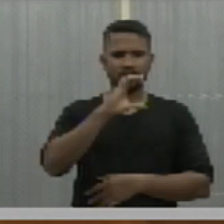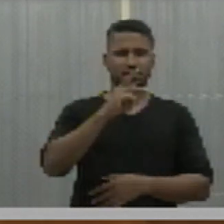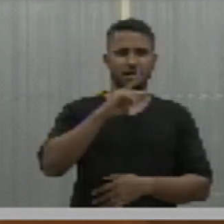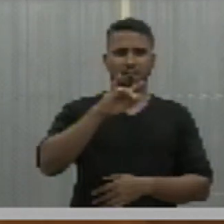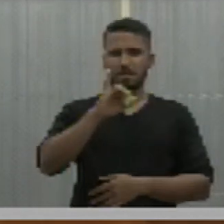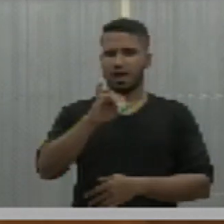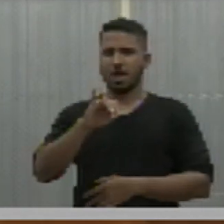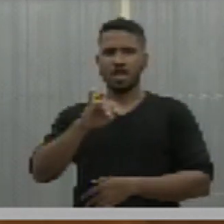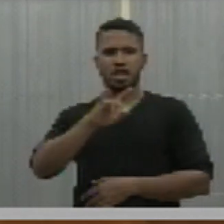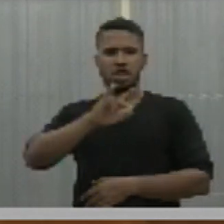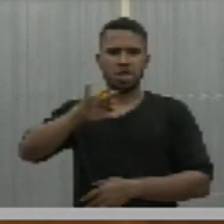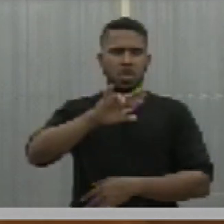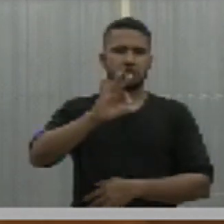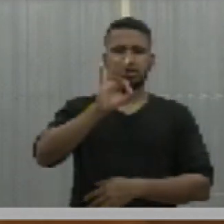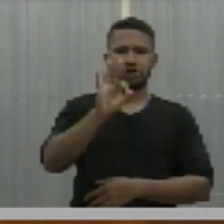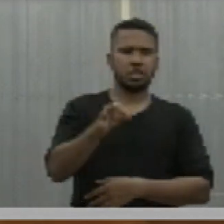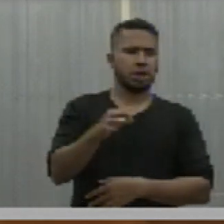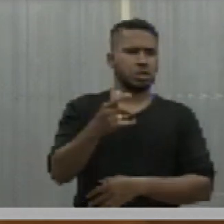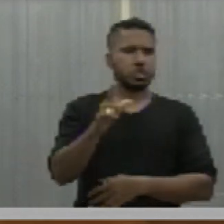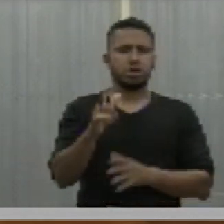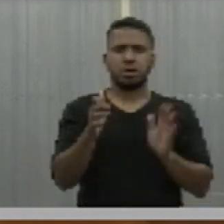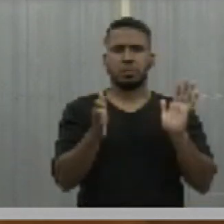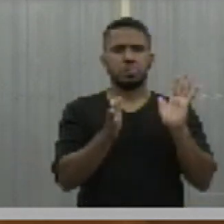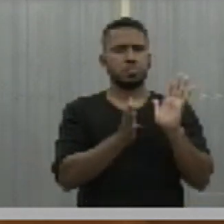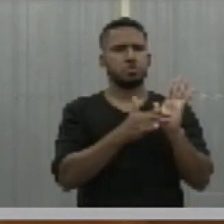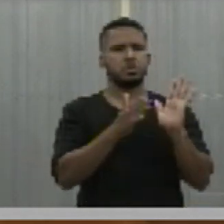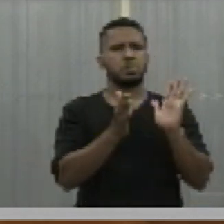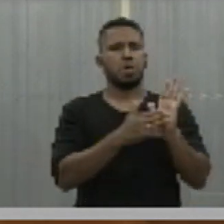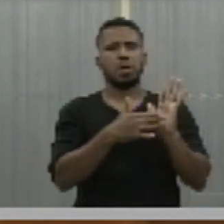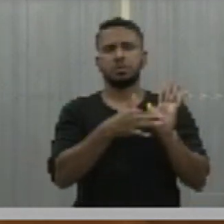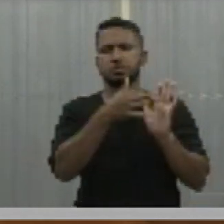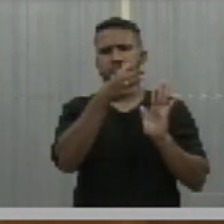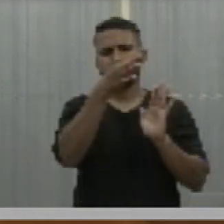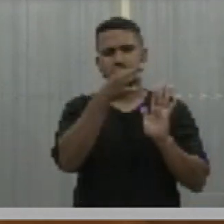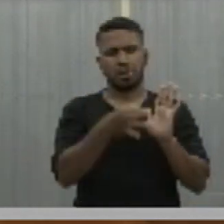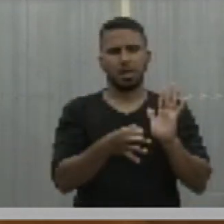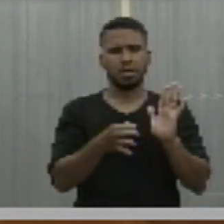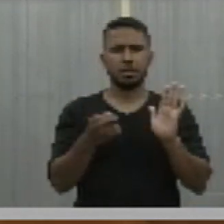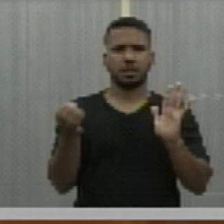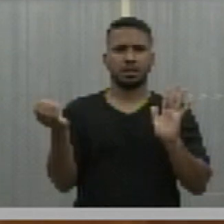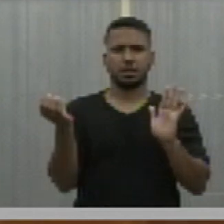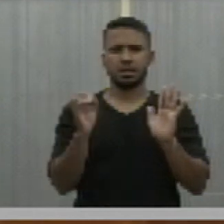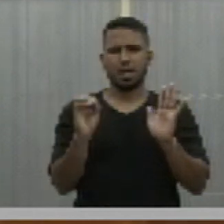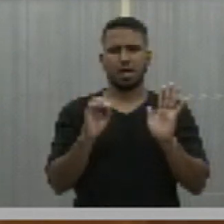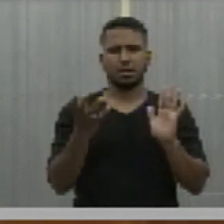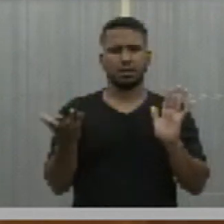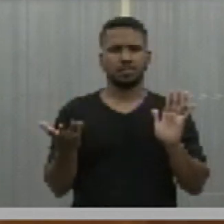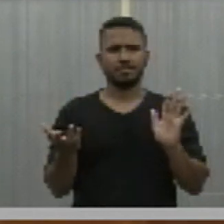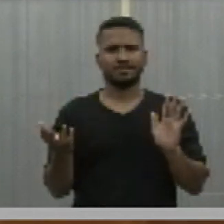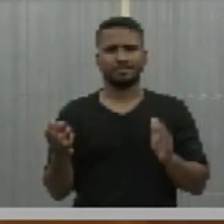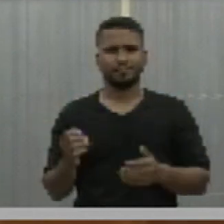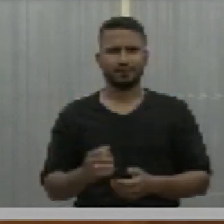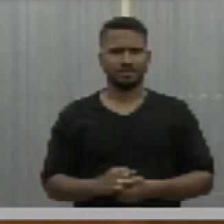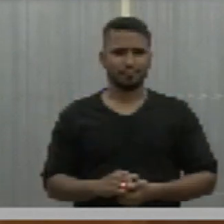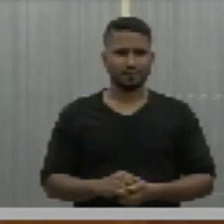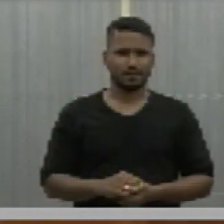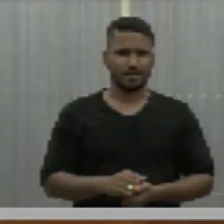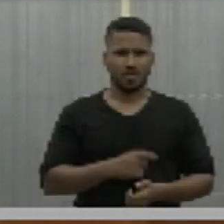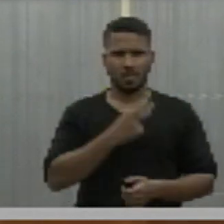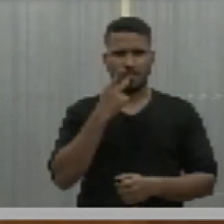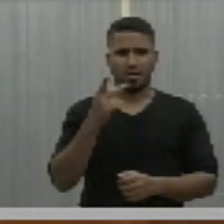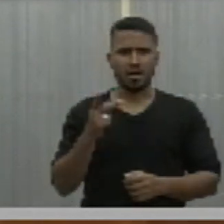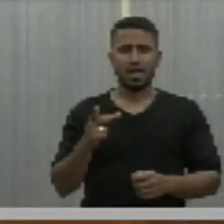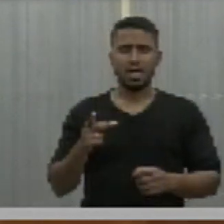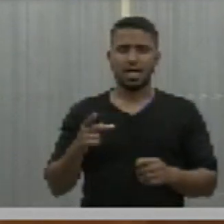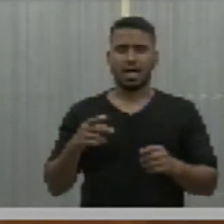não tem uma proposta consistente, que a Equatorial